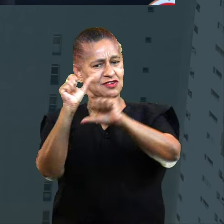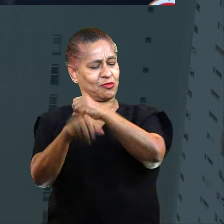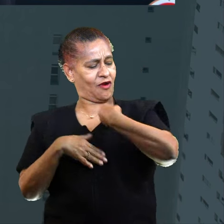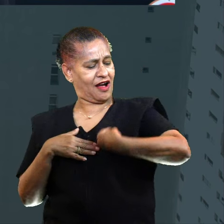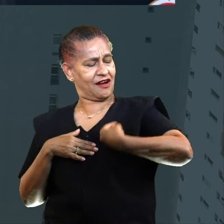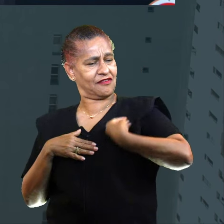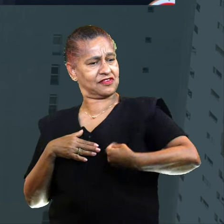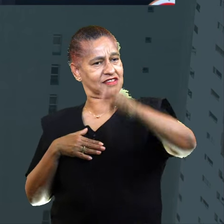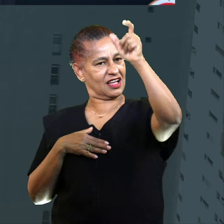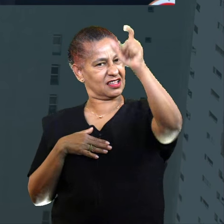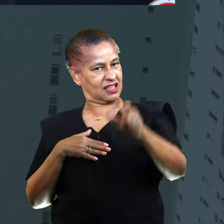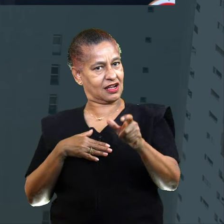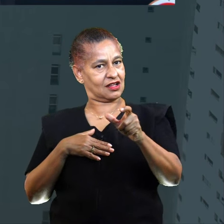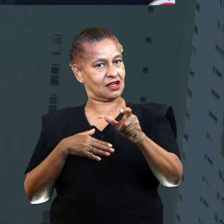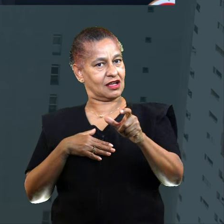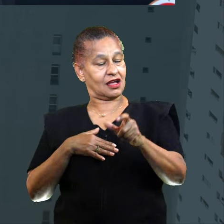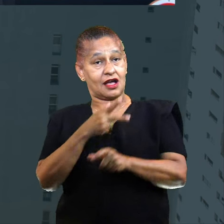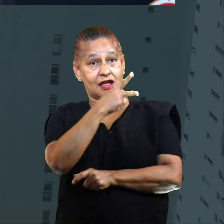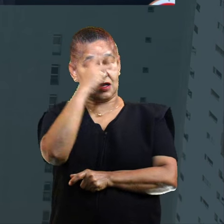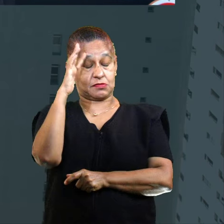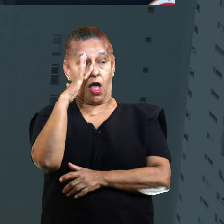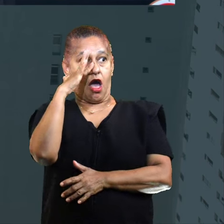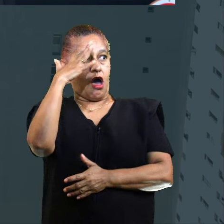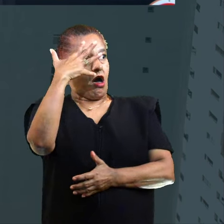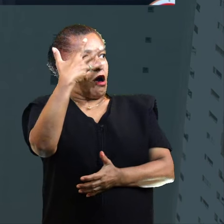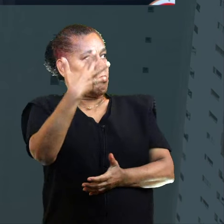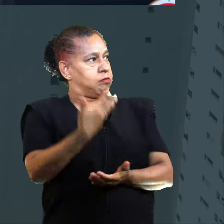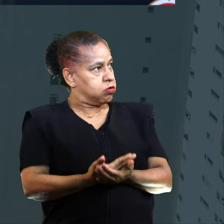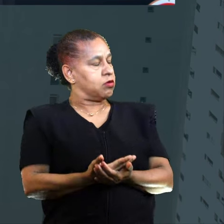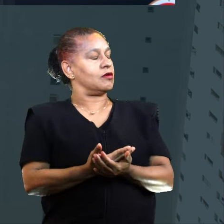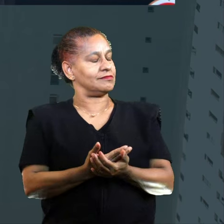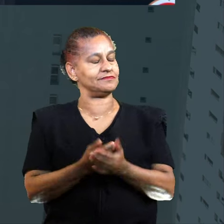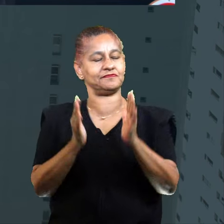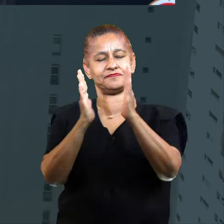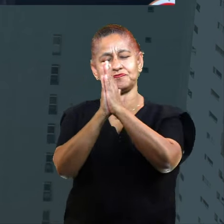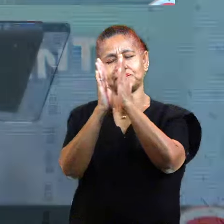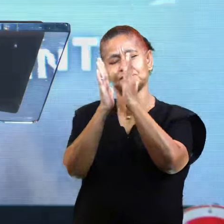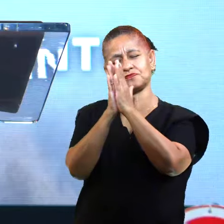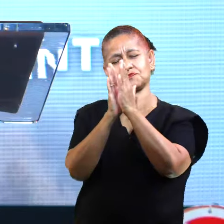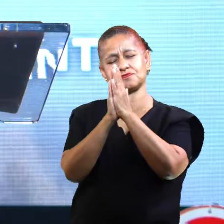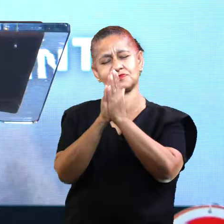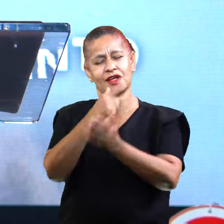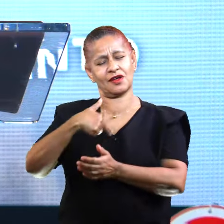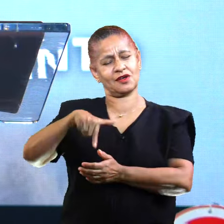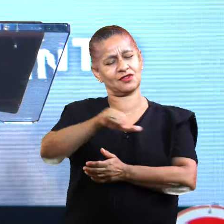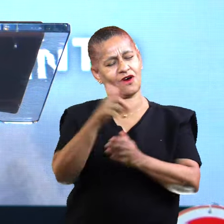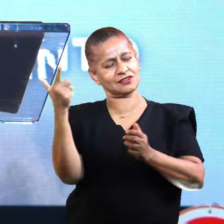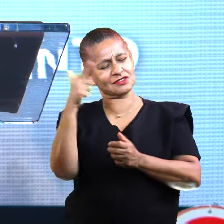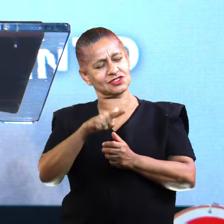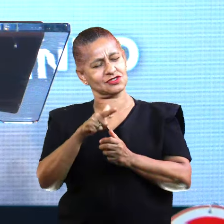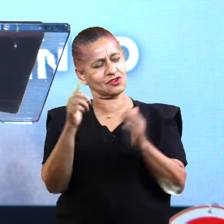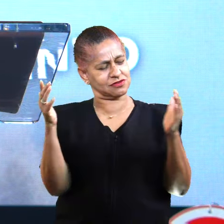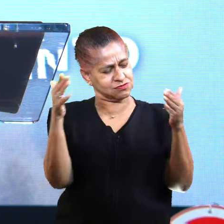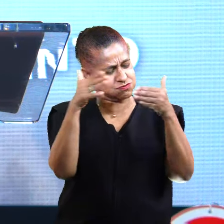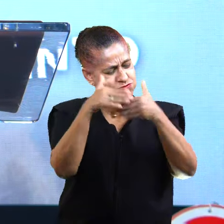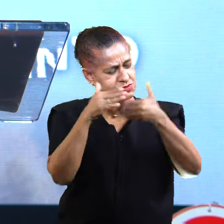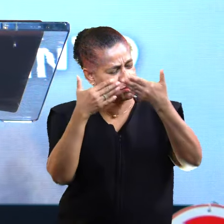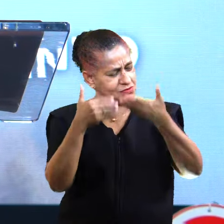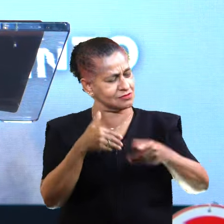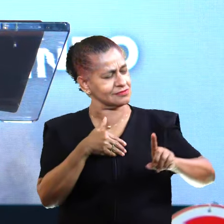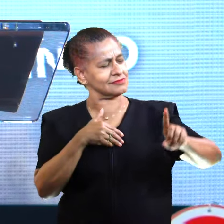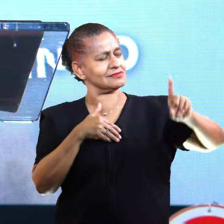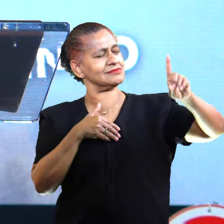ele, E todos ficaram admirados. Pai, nós nos rendemos mais uma vez ao Senhor,